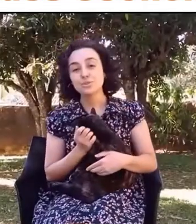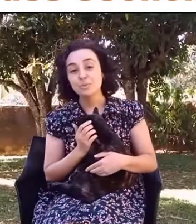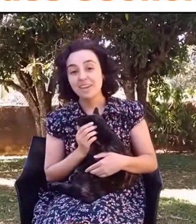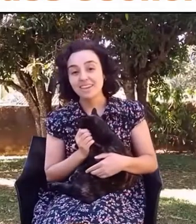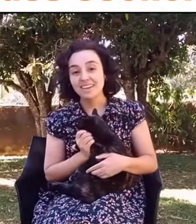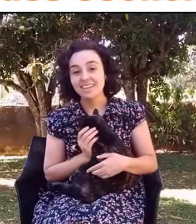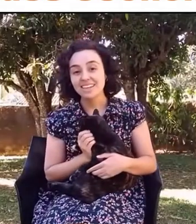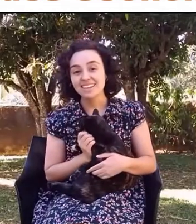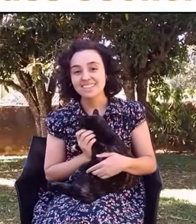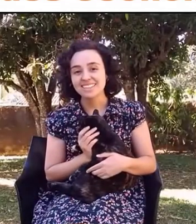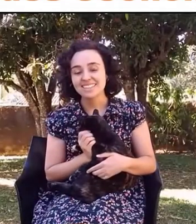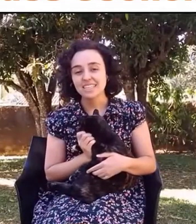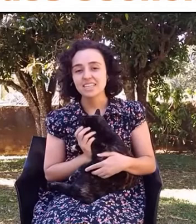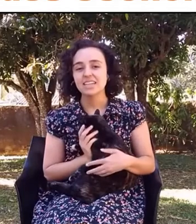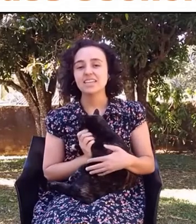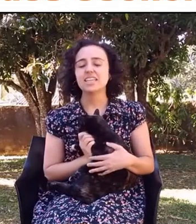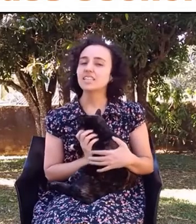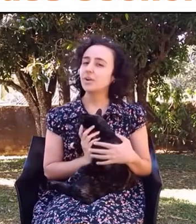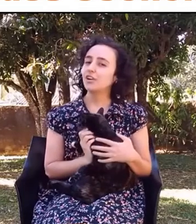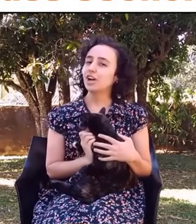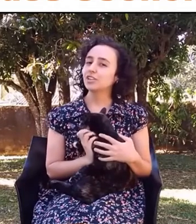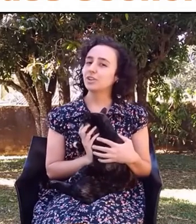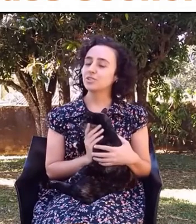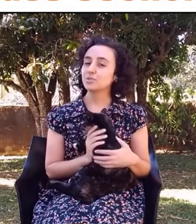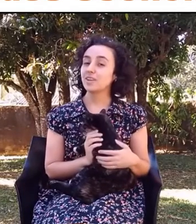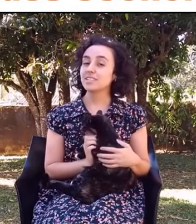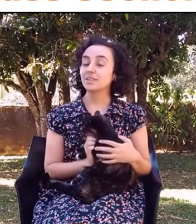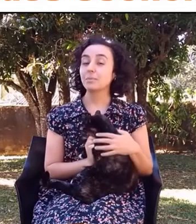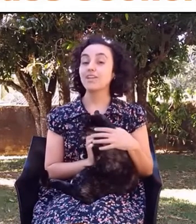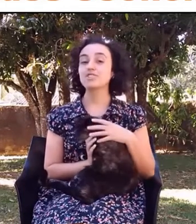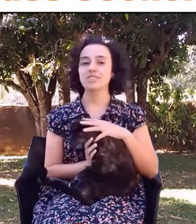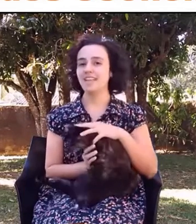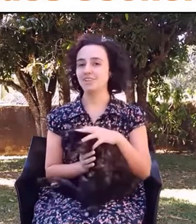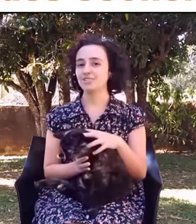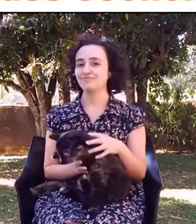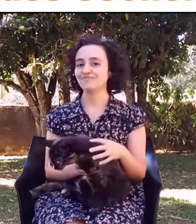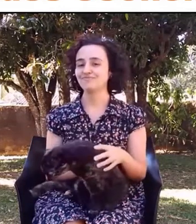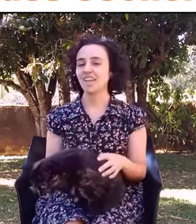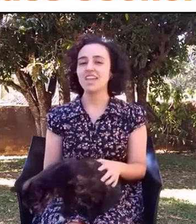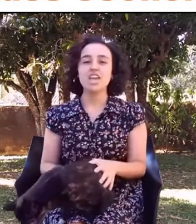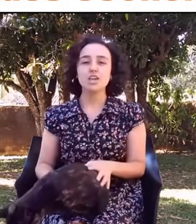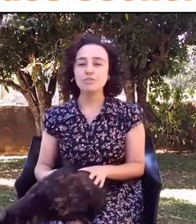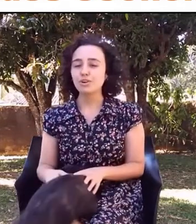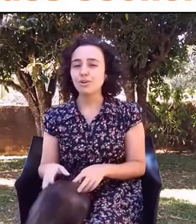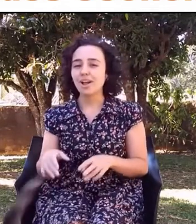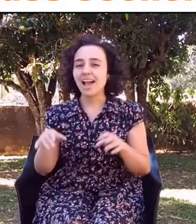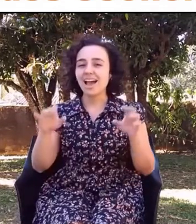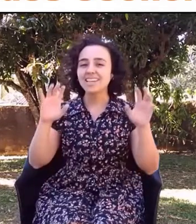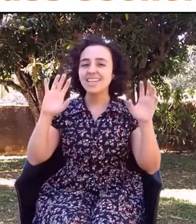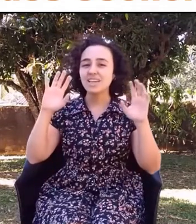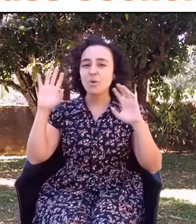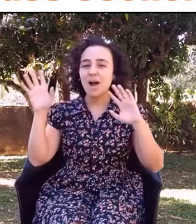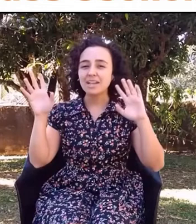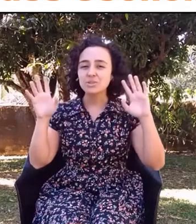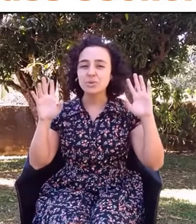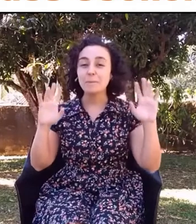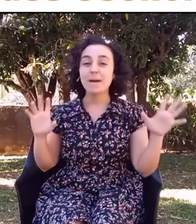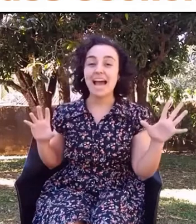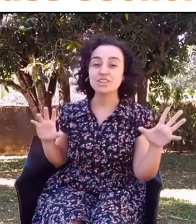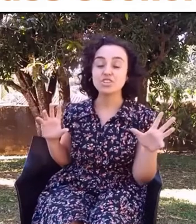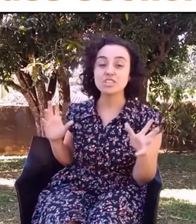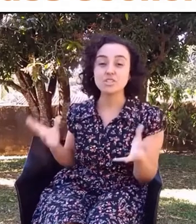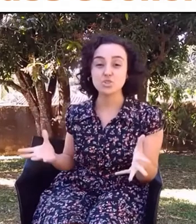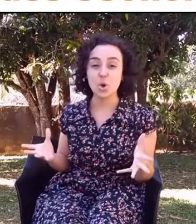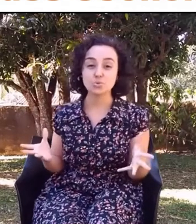Tudo bem até aqui? Então, agora nós vamos fazer uma atividade. Eu vou colocar aqui quatro